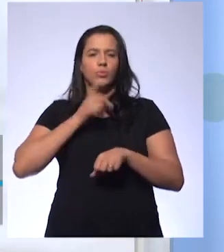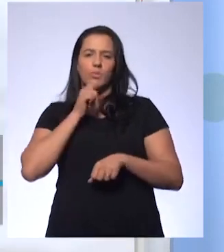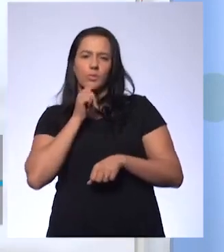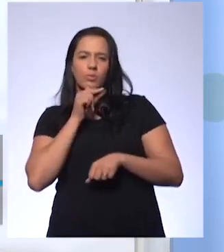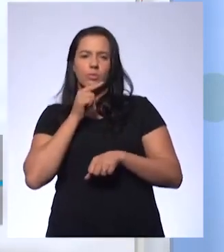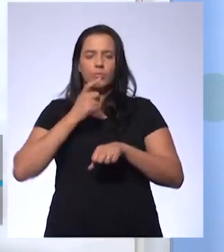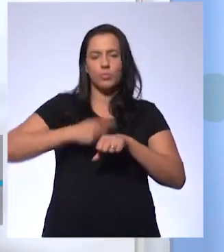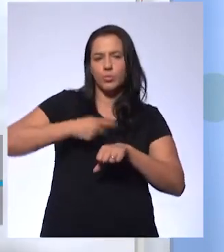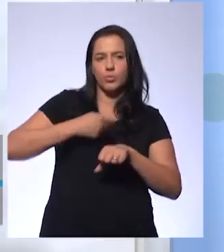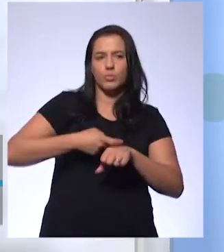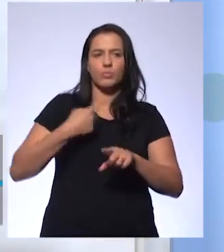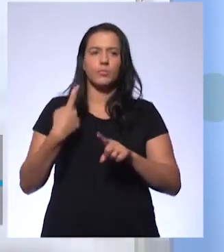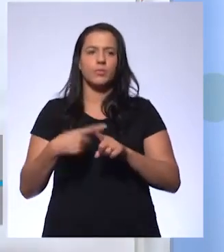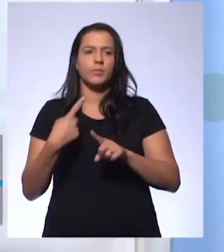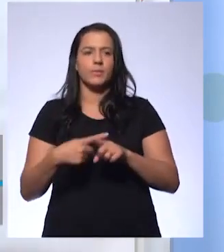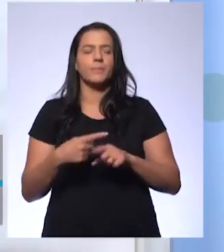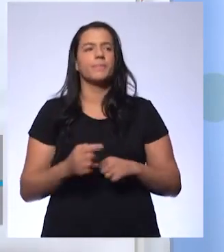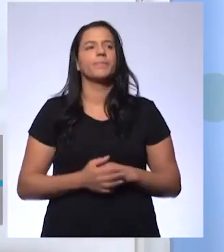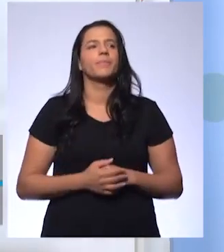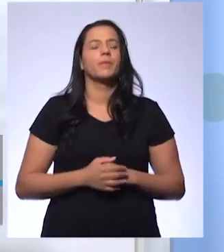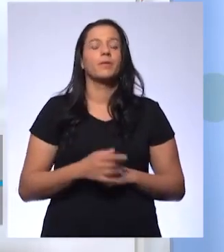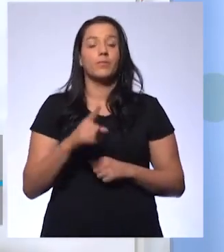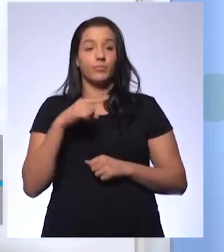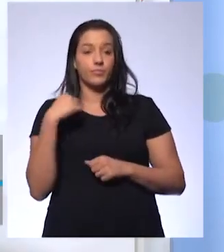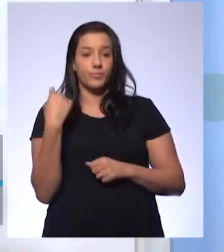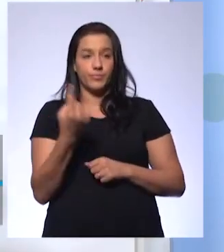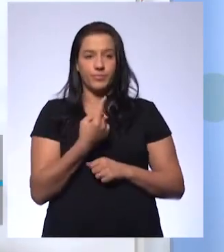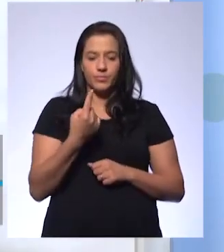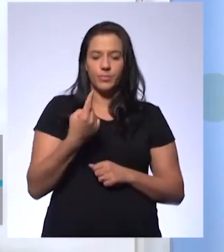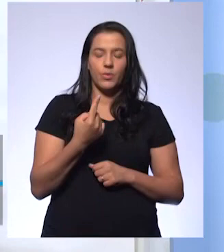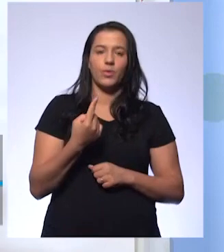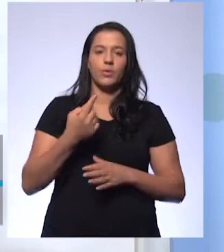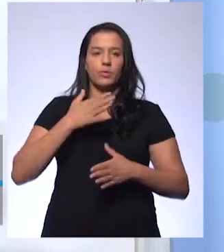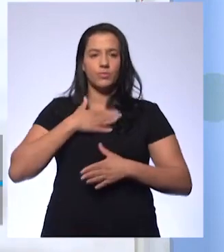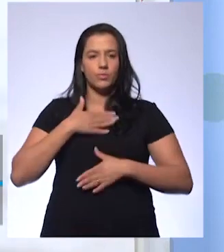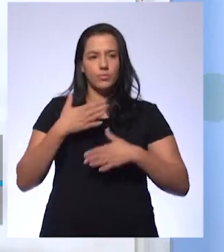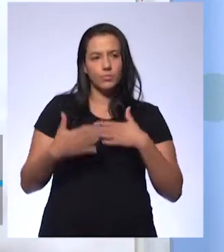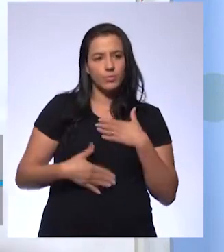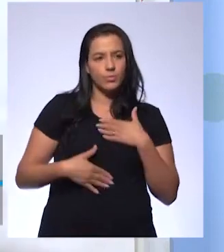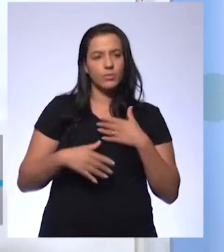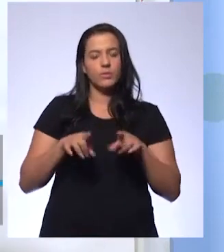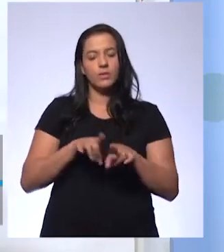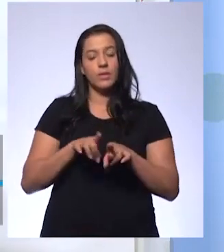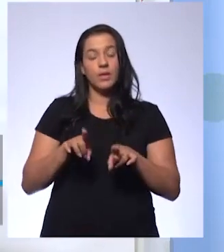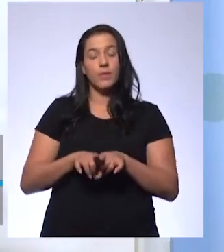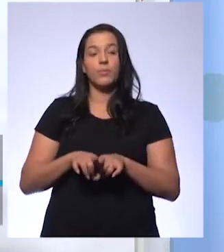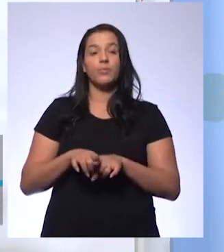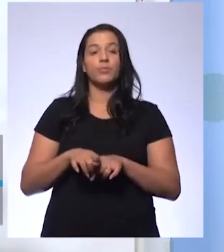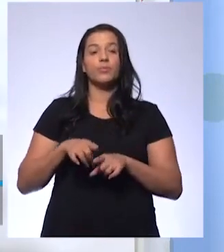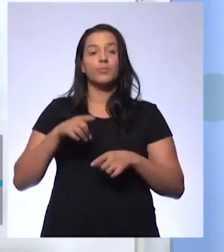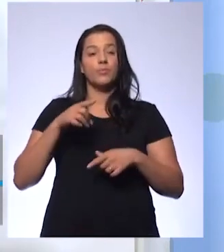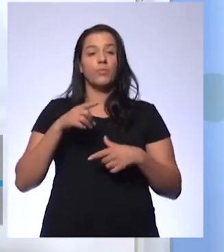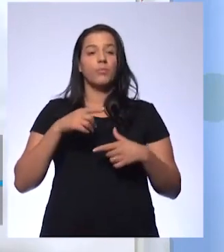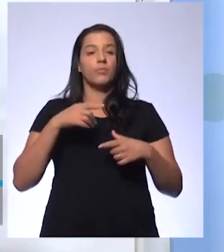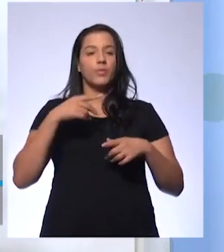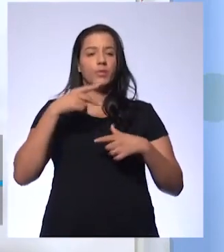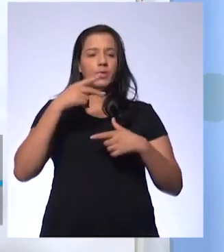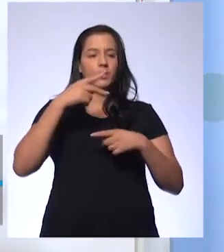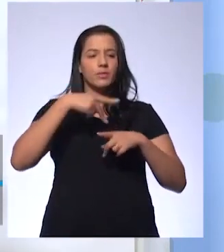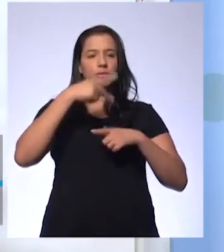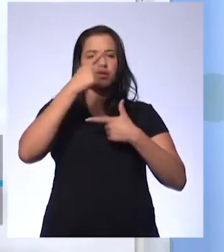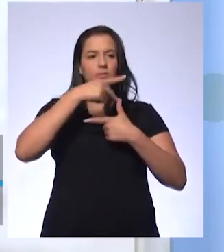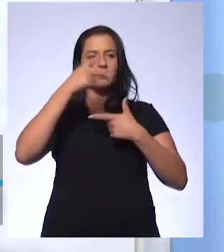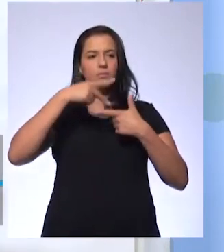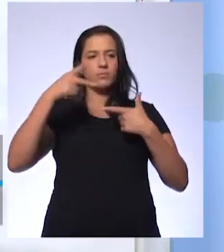Nós, e o ovo também, somos formados por proteínas. E a proteína, ela sofre um